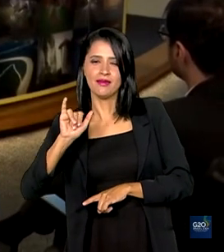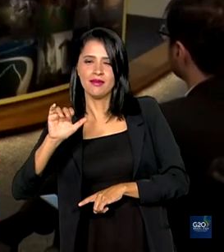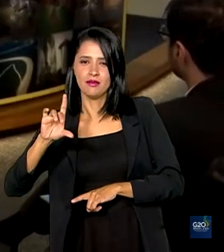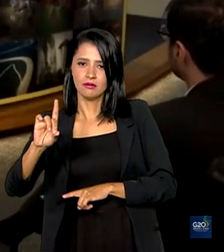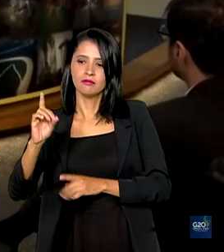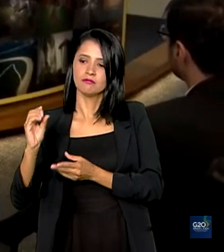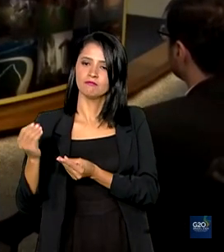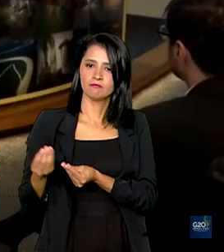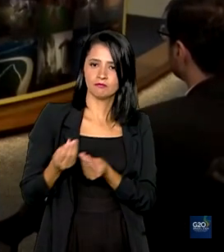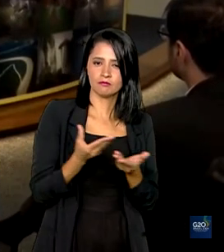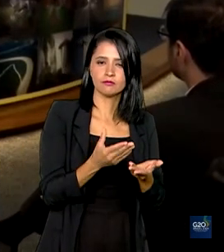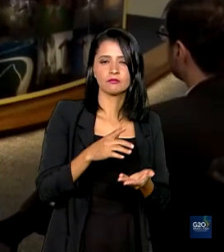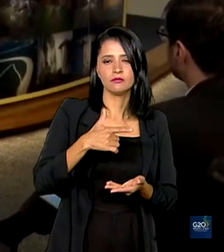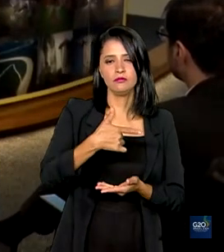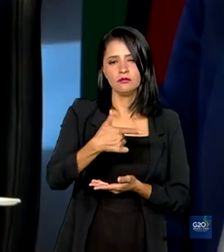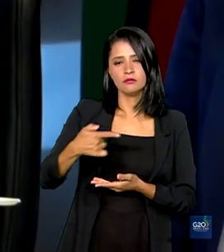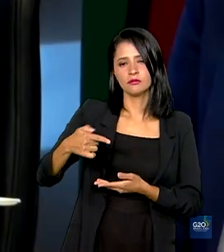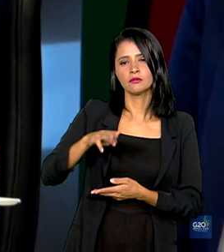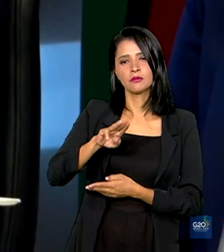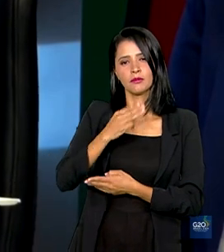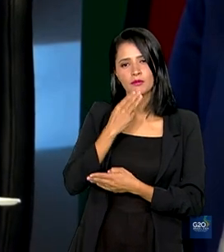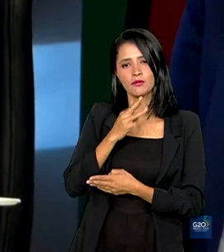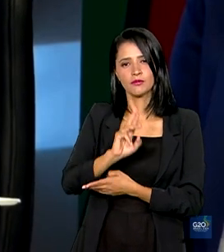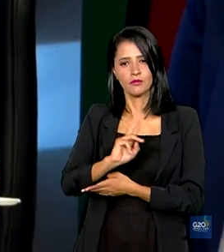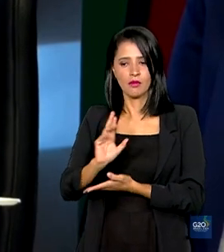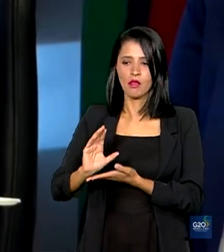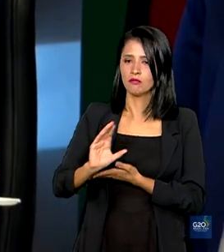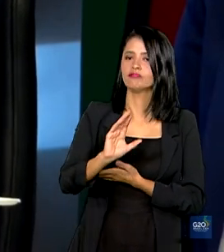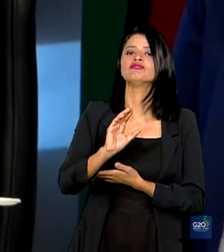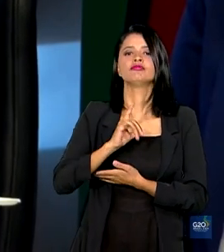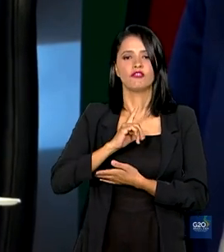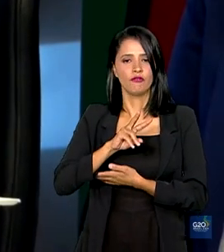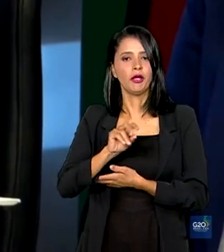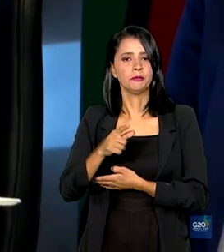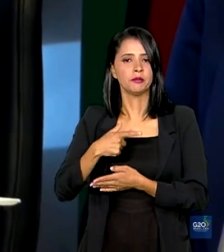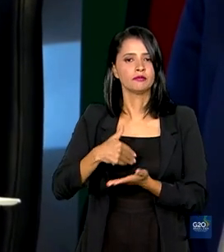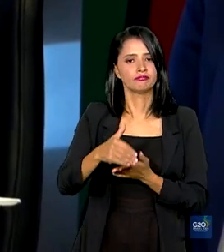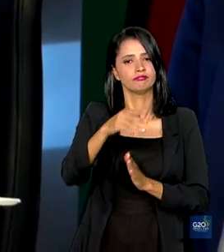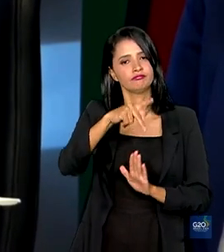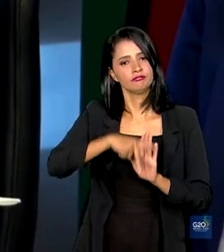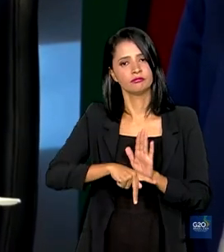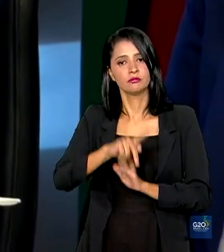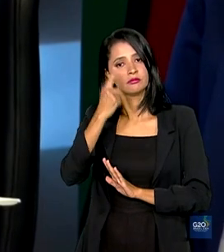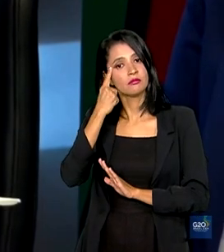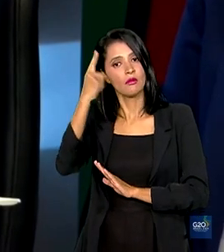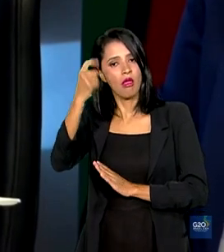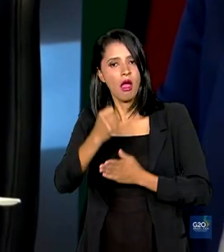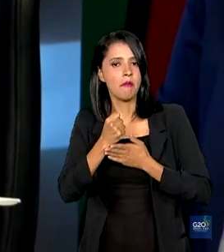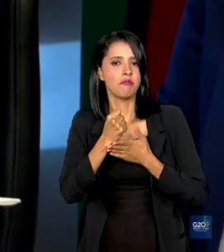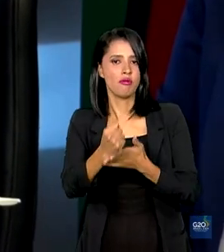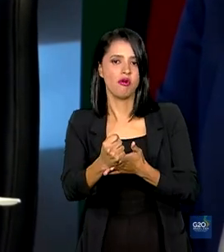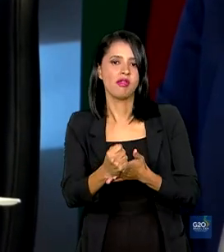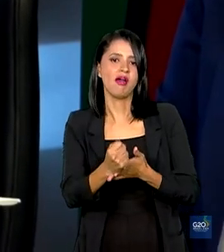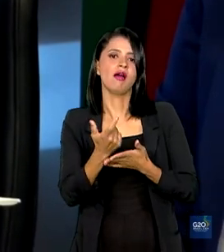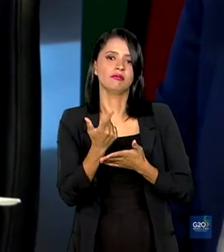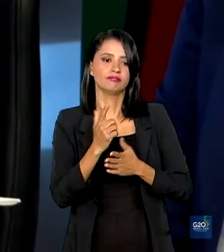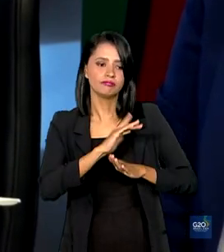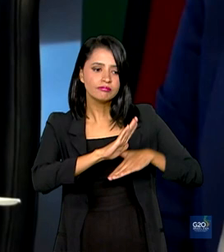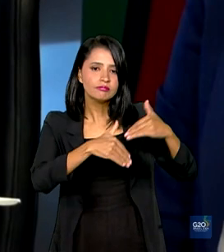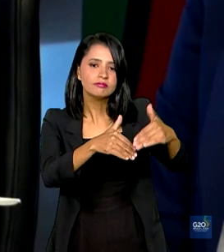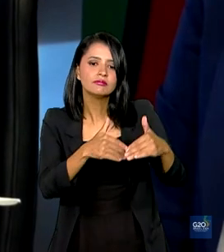bilhões de reais em recursos. A ideia é apoiar o desenvolvimento, liquidez,